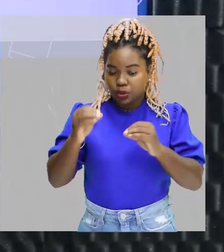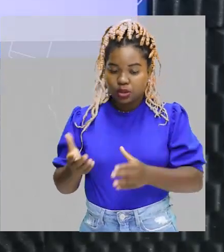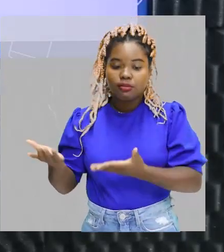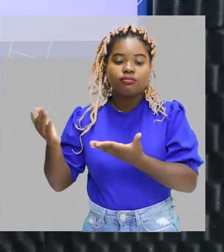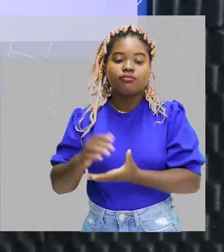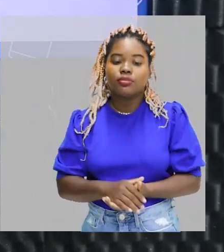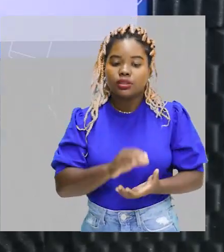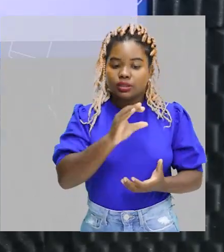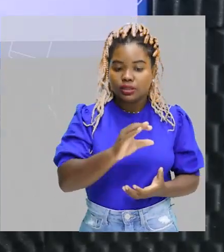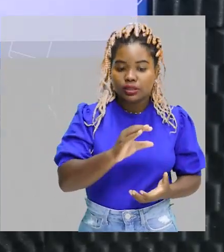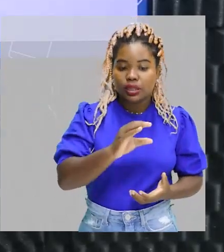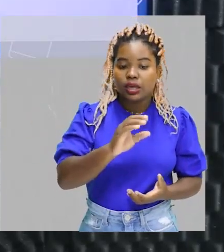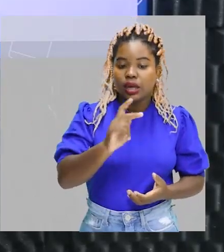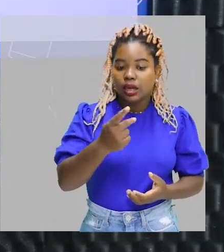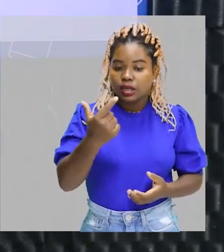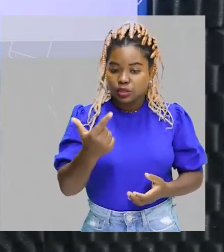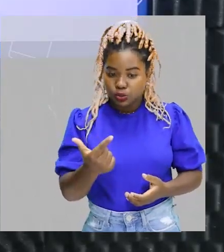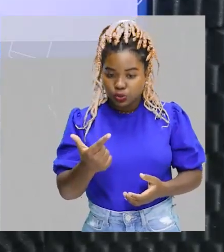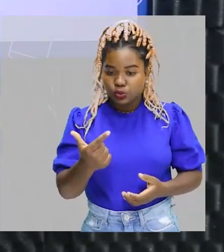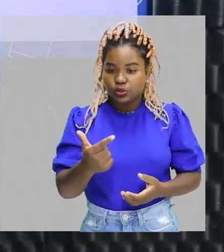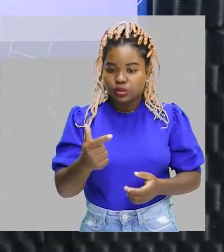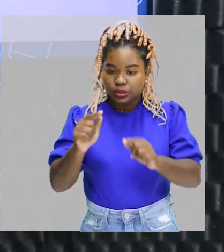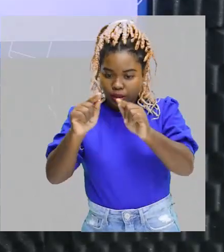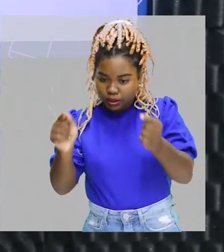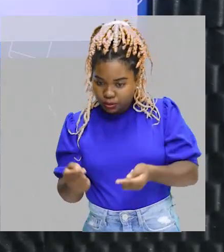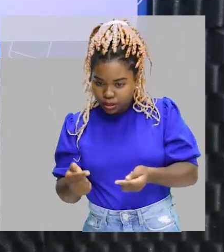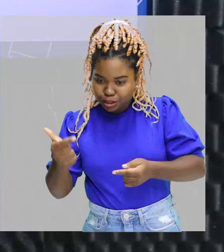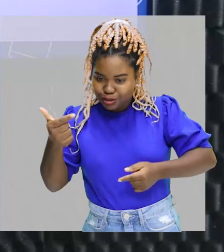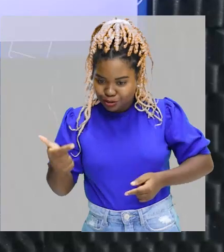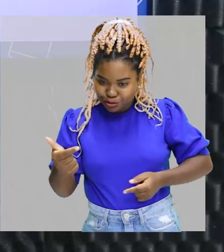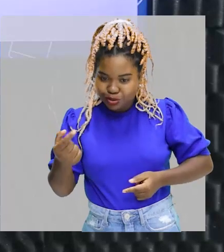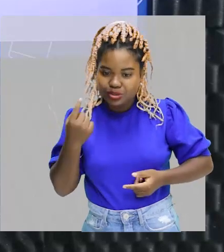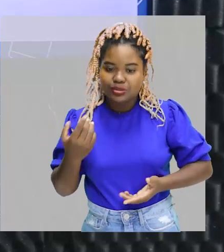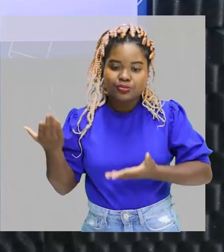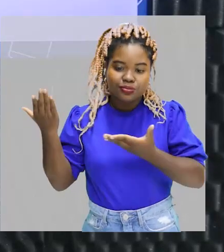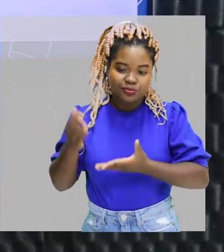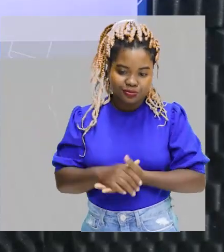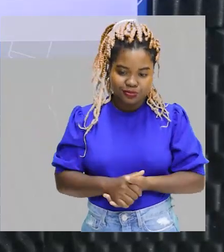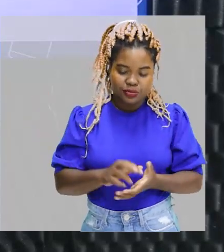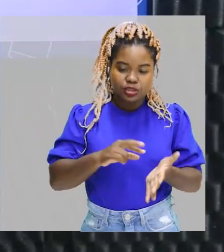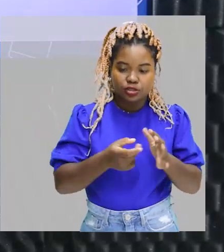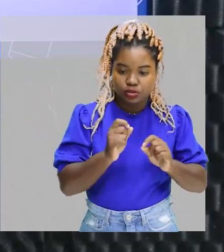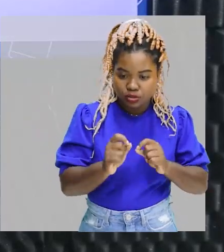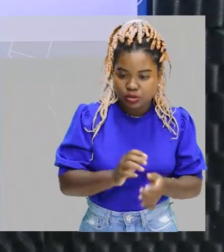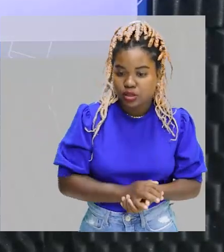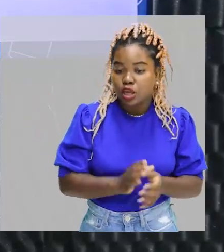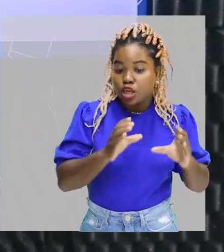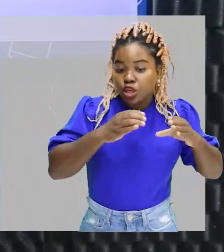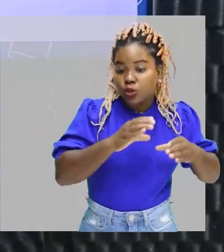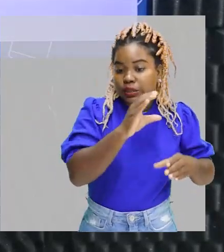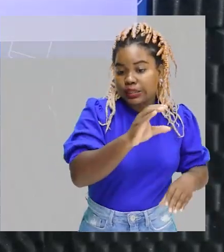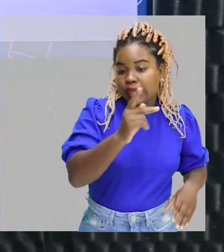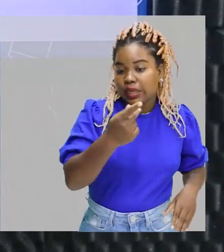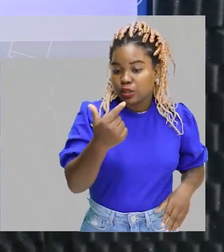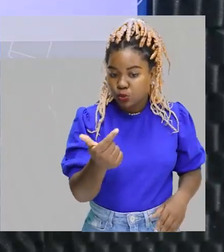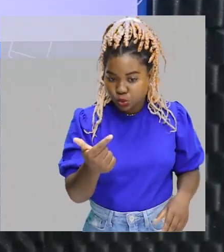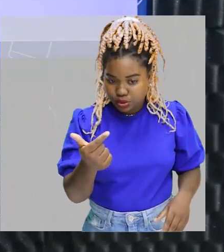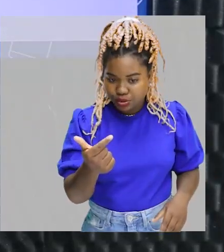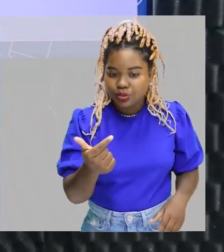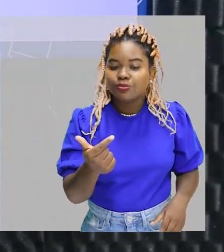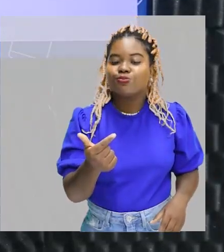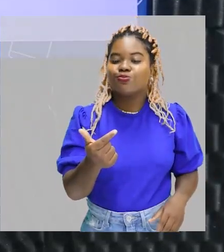CH₂ entre parêntese 2. O que isso quer dizer? Isso quer dizer que o grupo CH₂